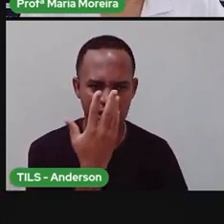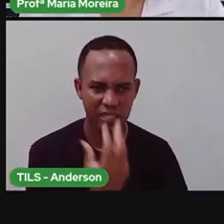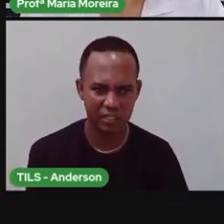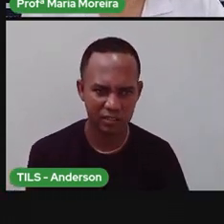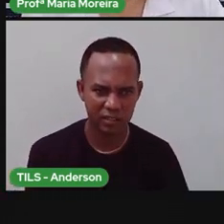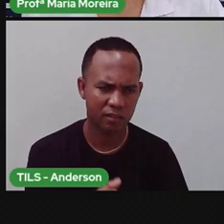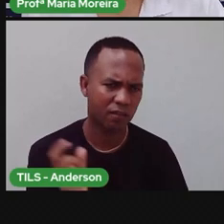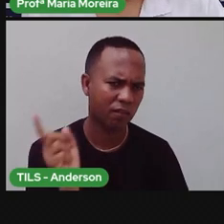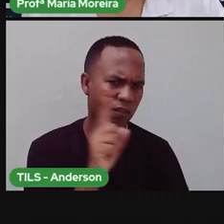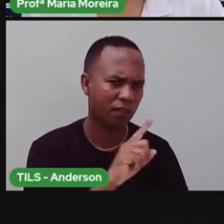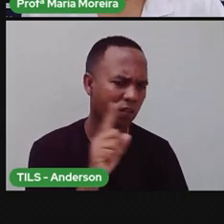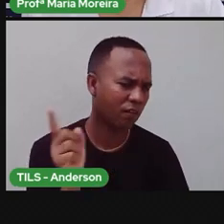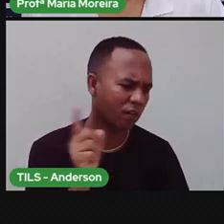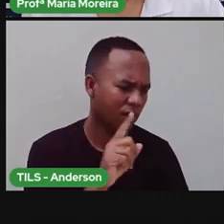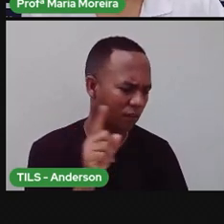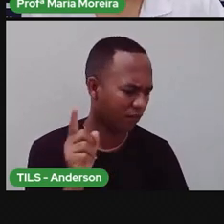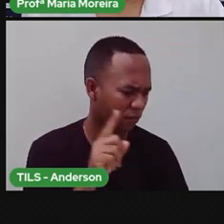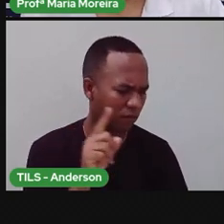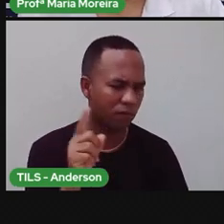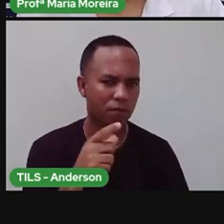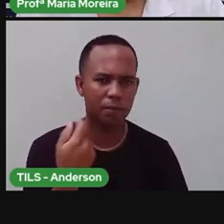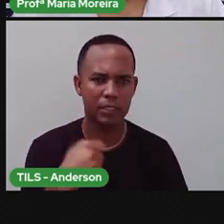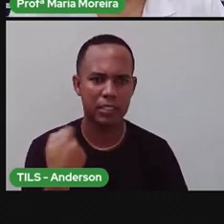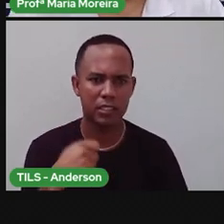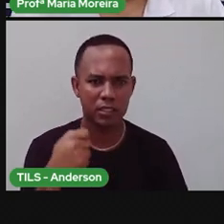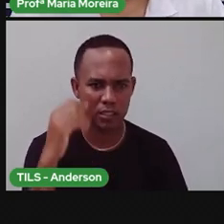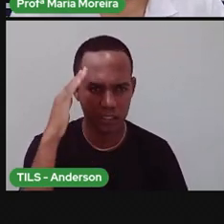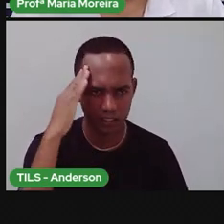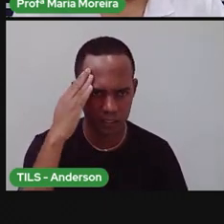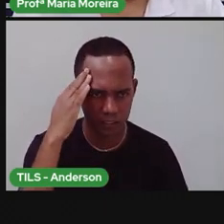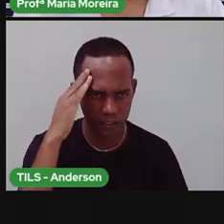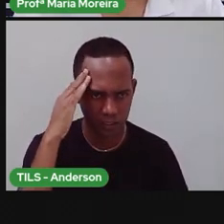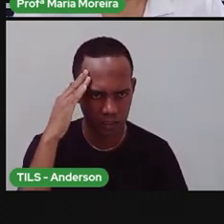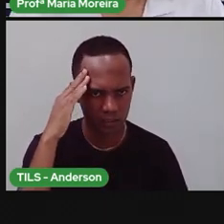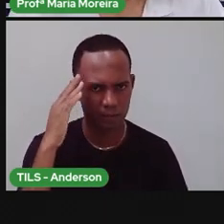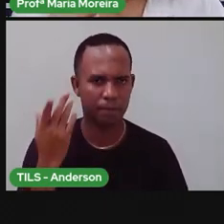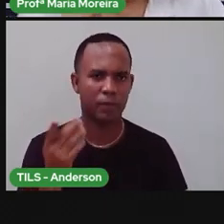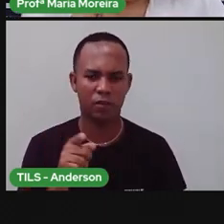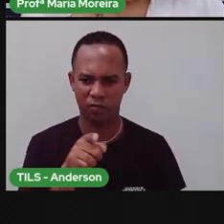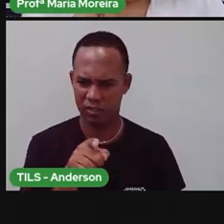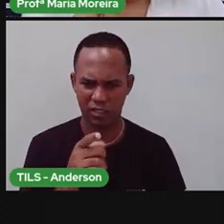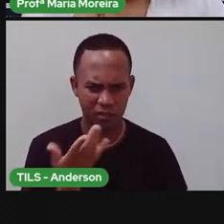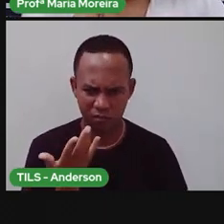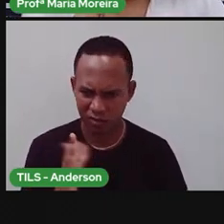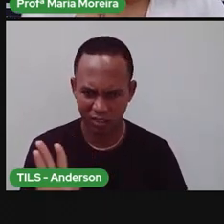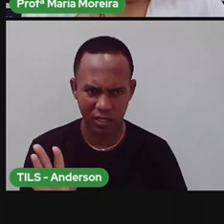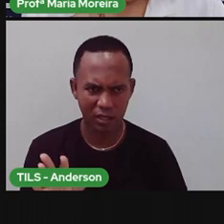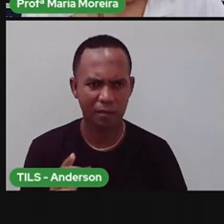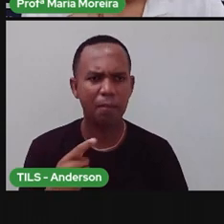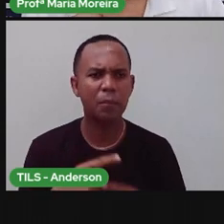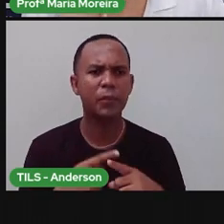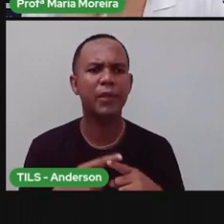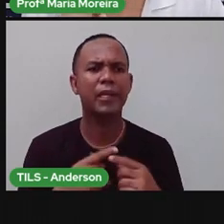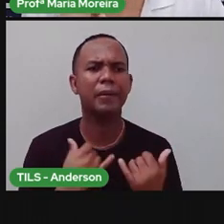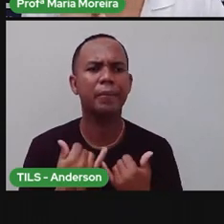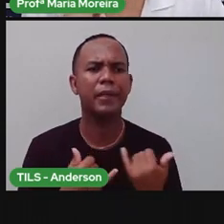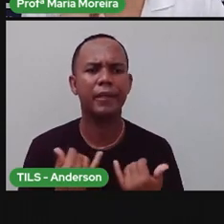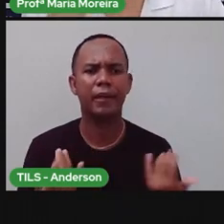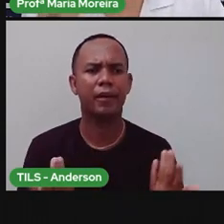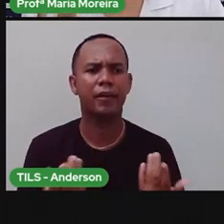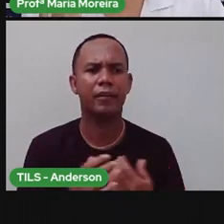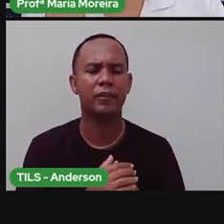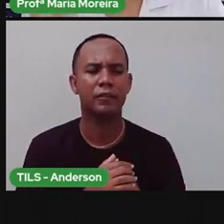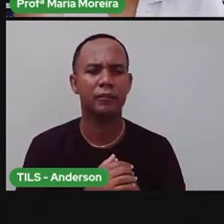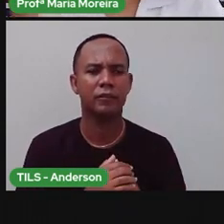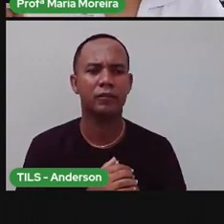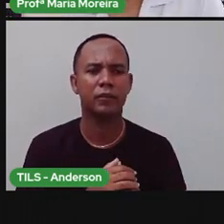Ó, não, você tem que aceitar porque eu quero, não. Você precisa entender. Você não pode fazer isso. Você não quer brincar comigo agora porque estou cansada.